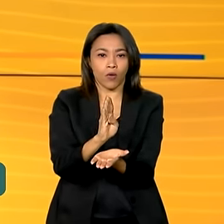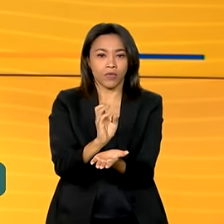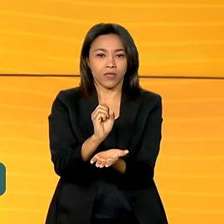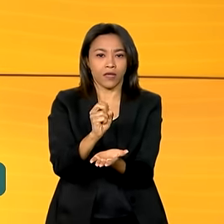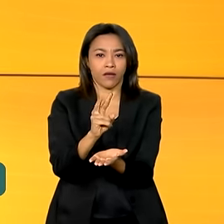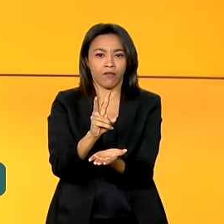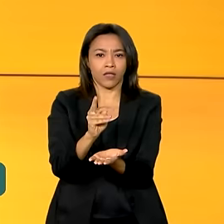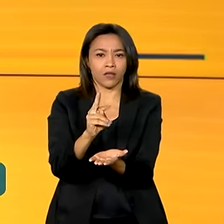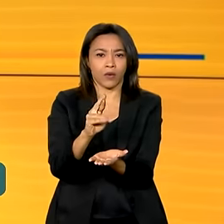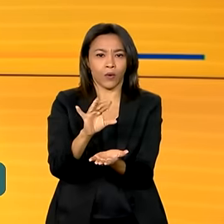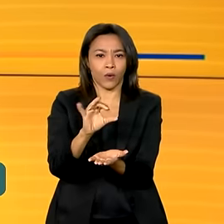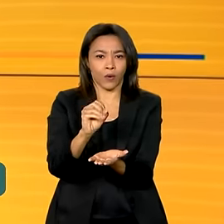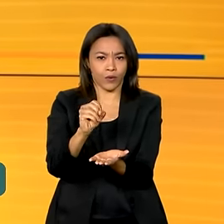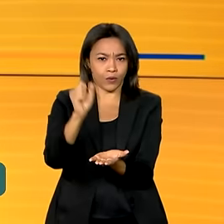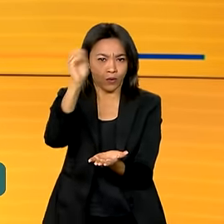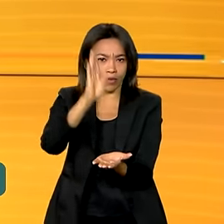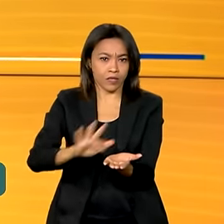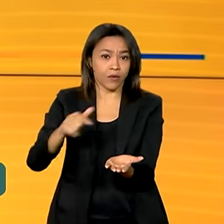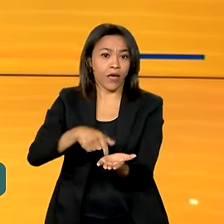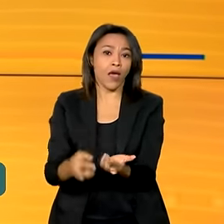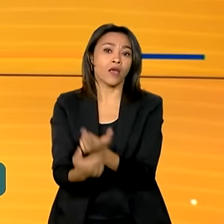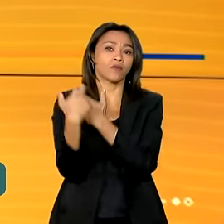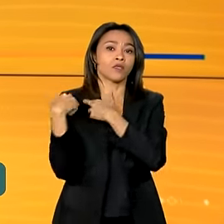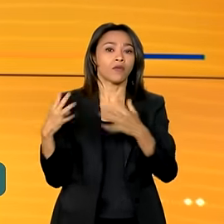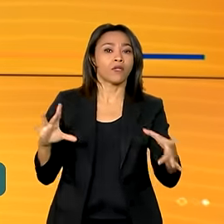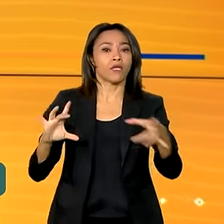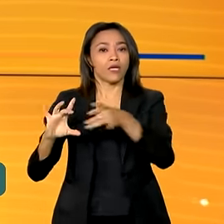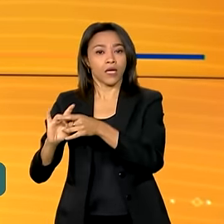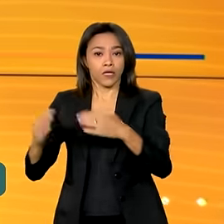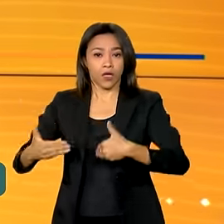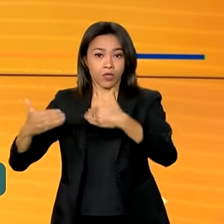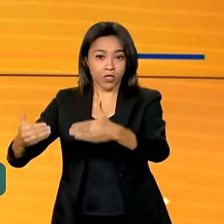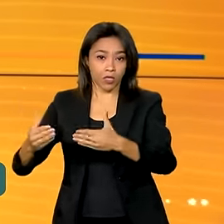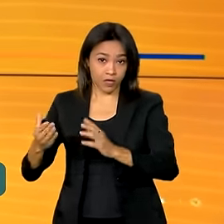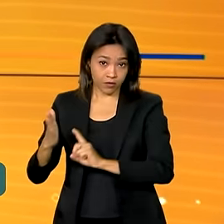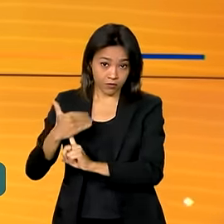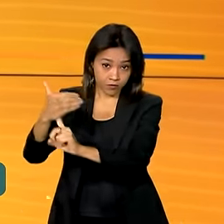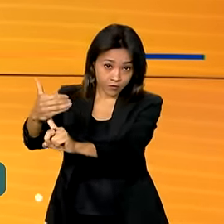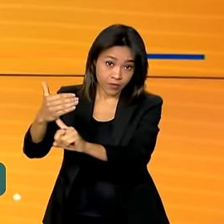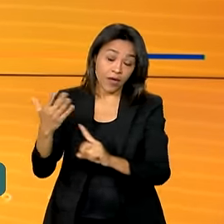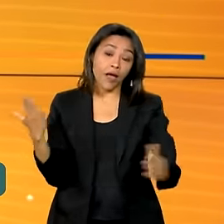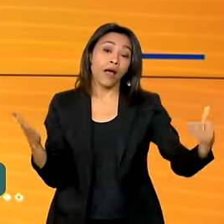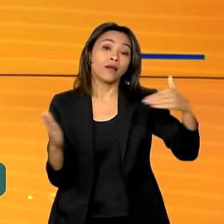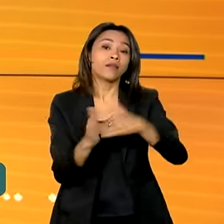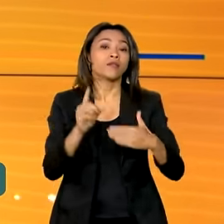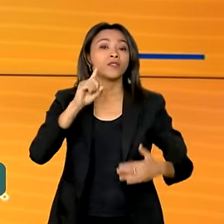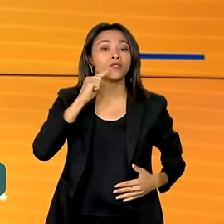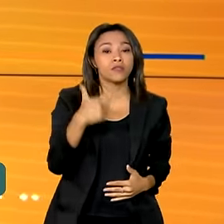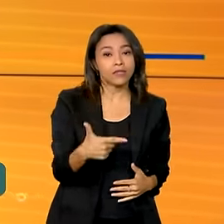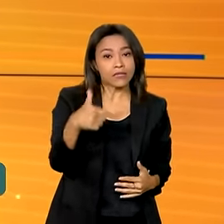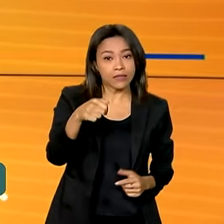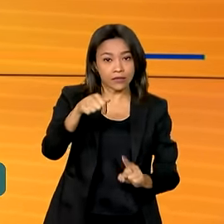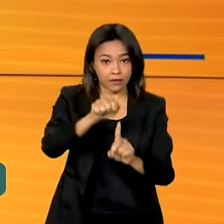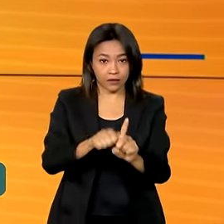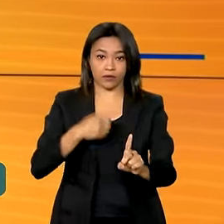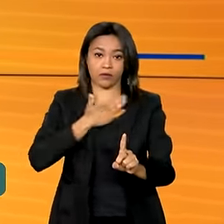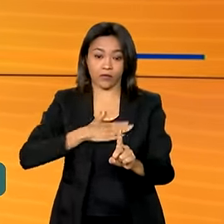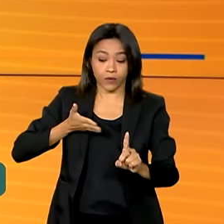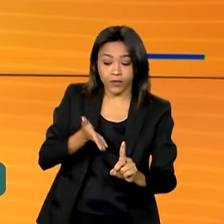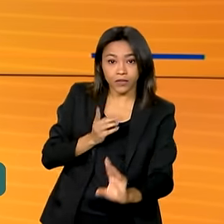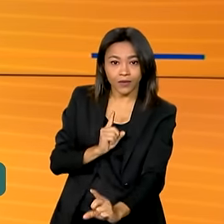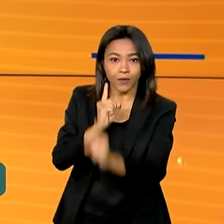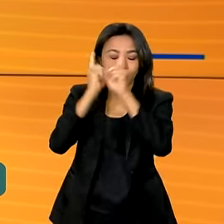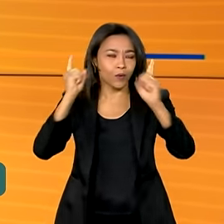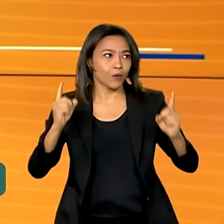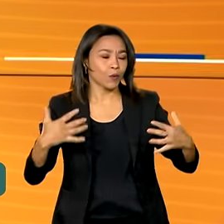unidade de pesquisa do Ministério da Ciência, Tecnologia e Inovação. Até o dia 27 de agosto, o encontro, que é um